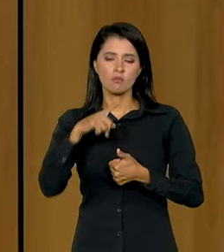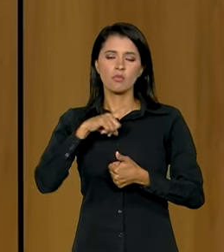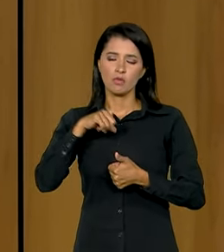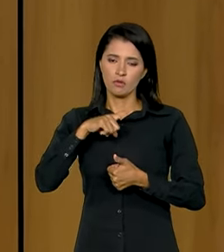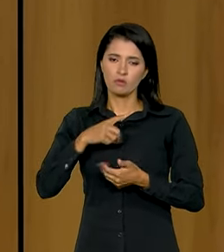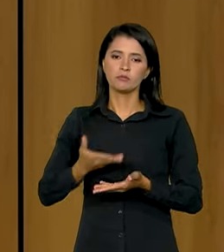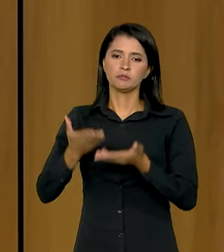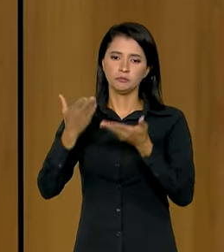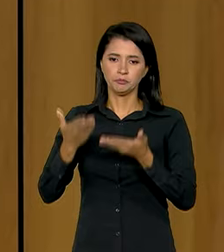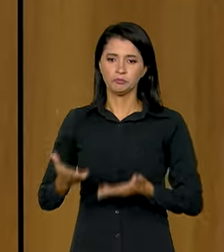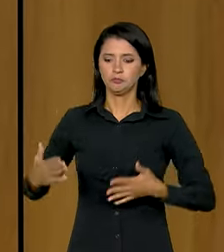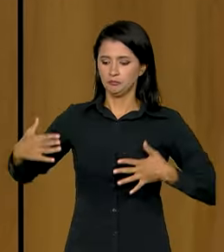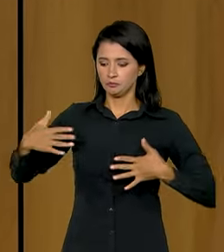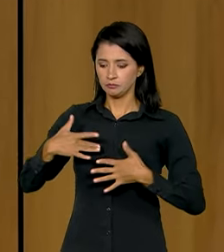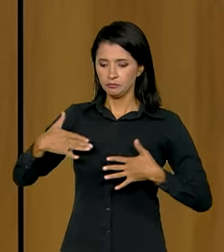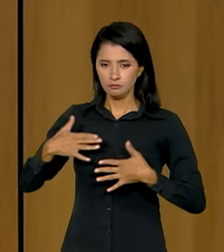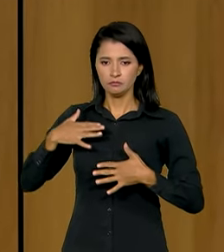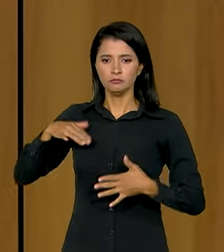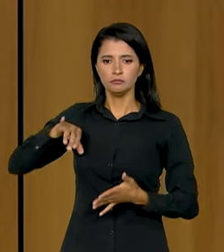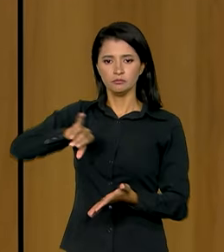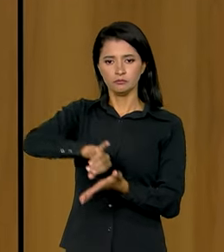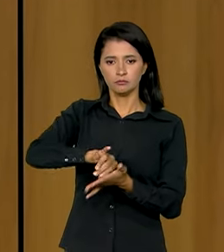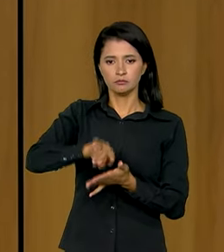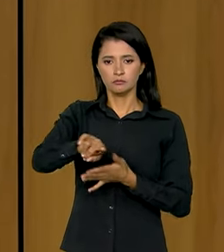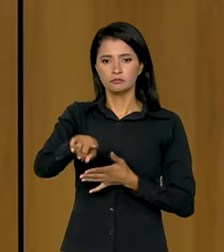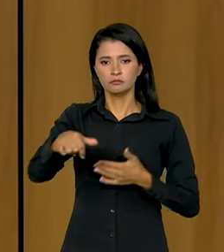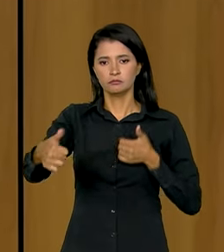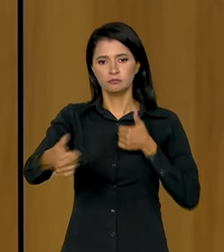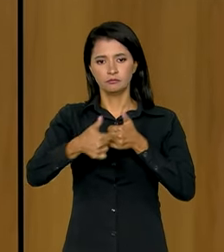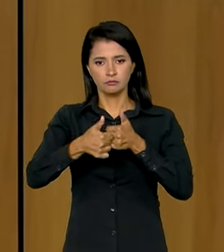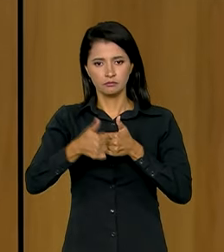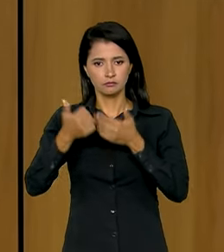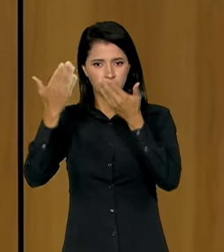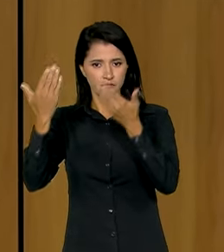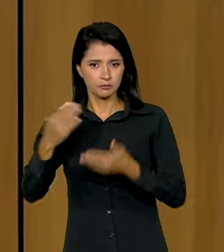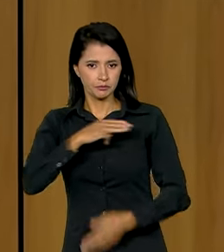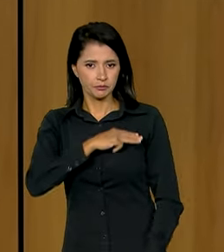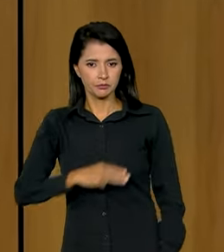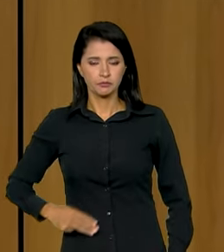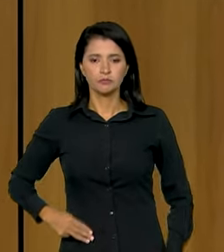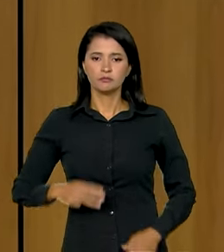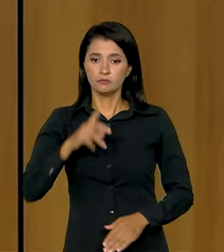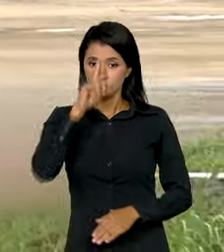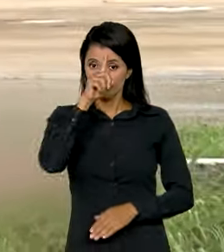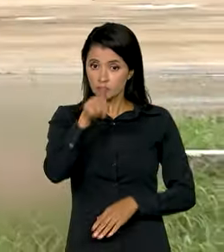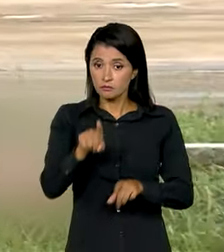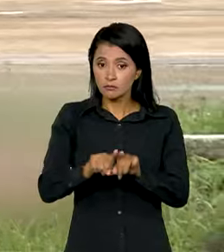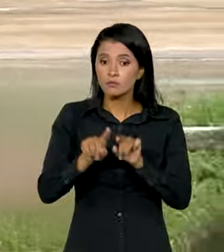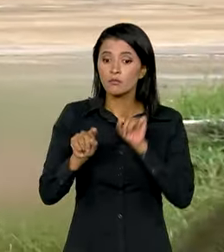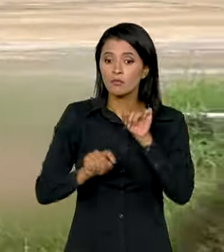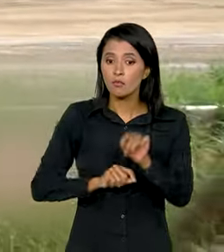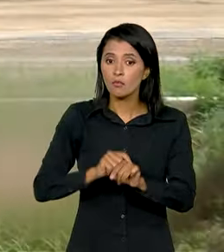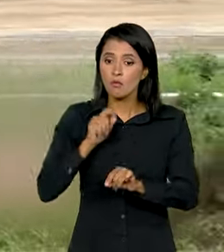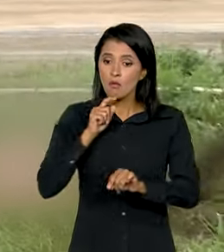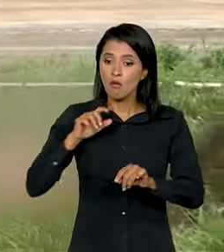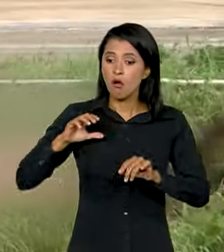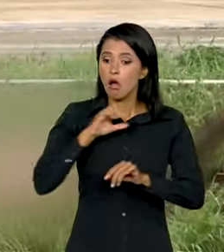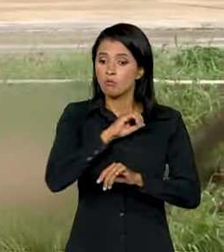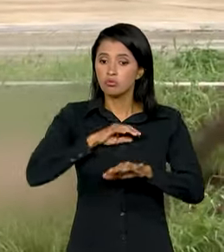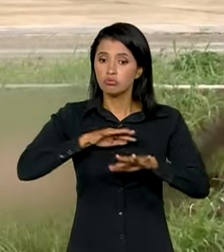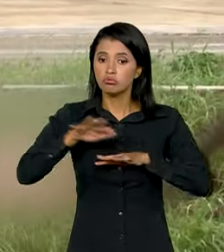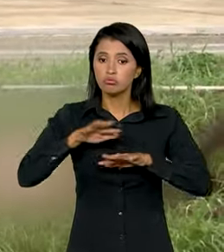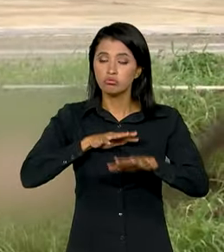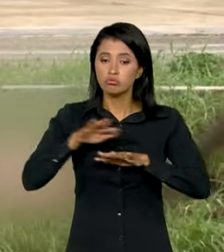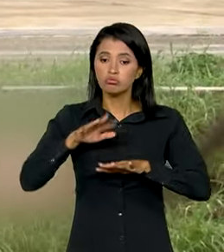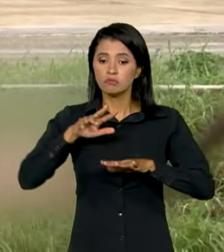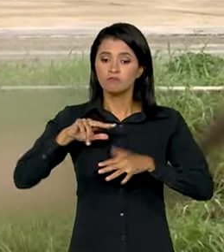a cidade, até o centro da cidade. O ministro da Justiça ordenou ainda a mobilização das forças